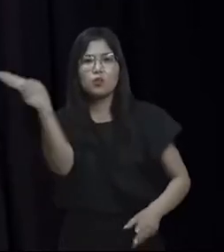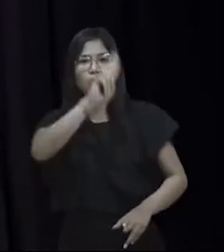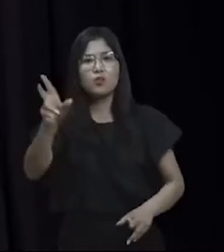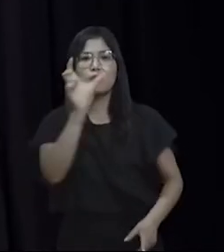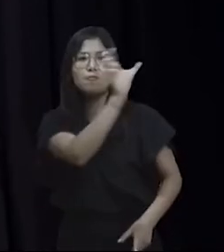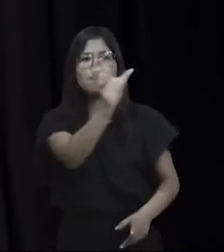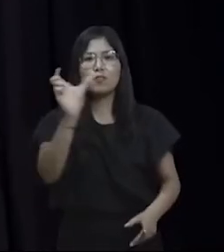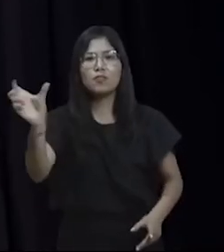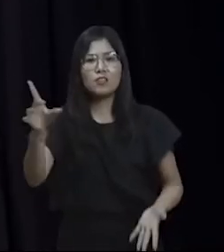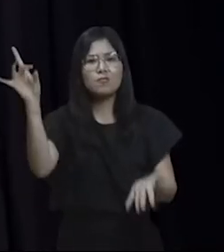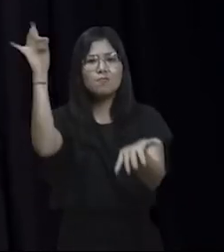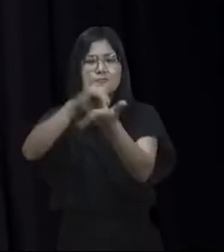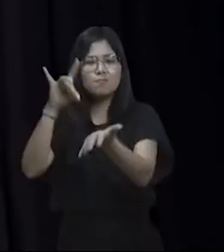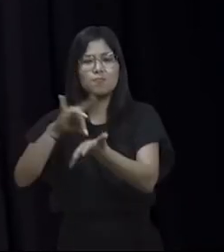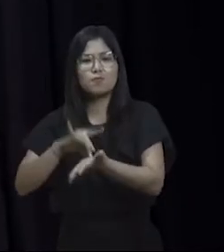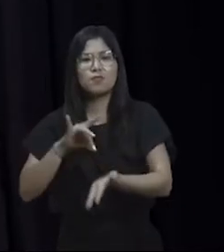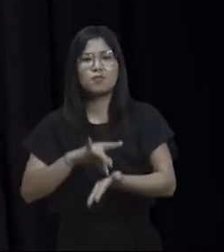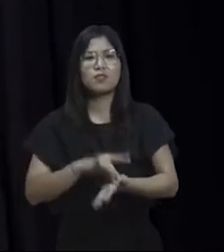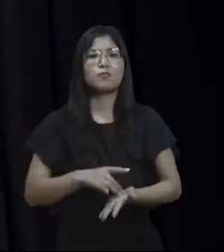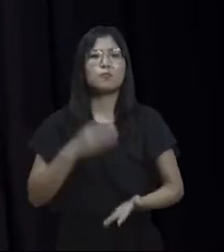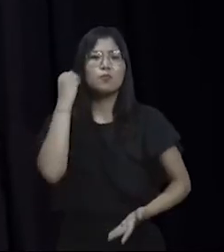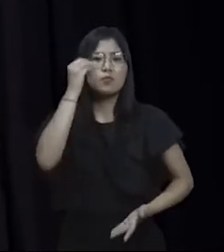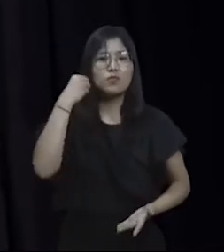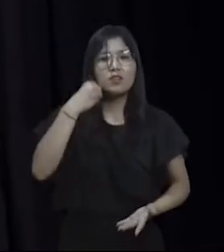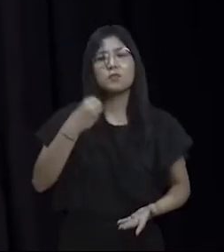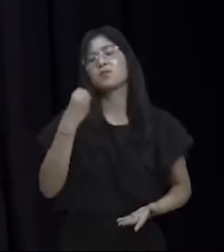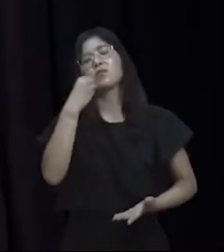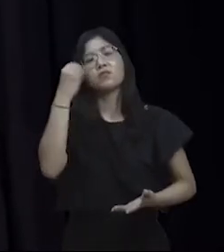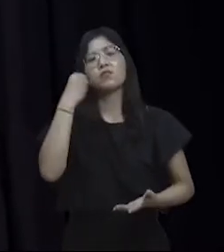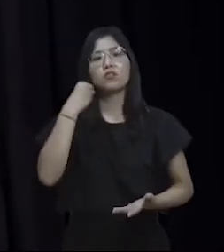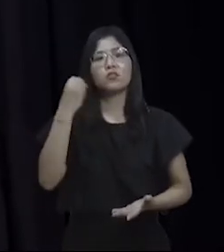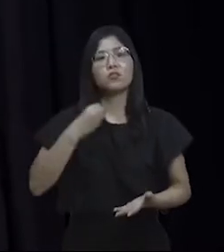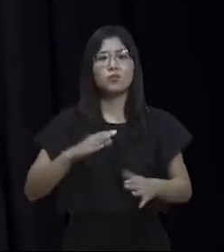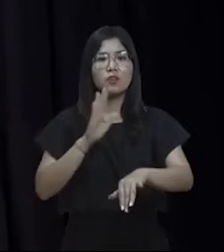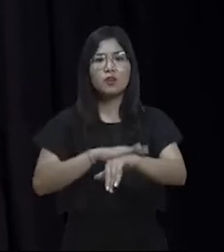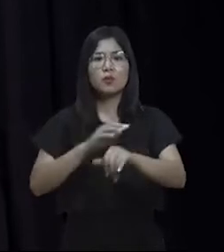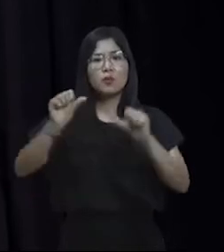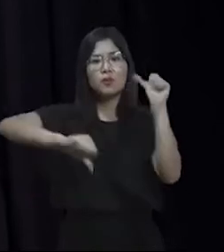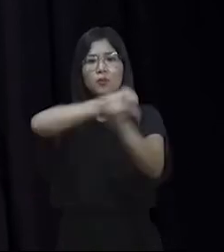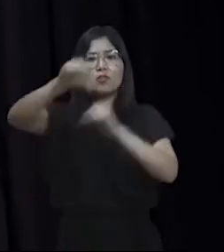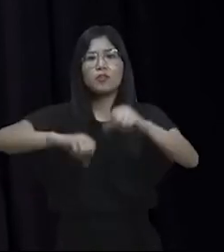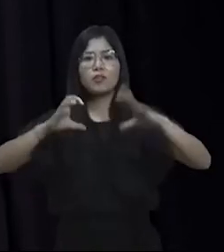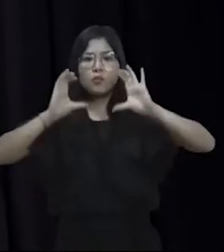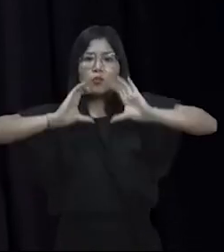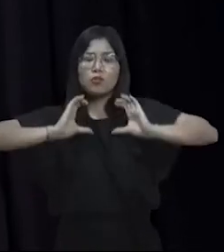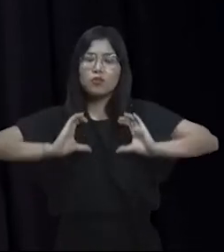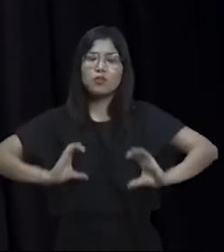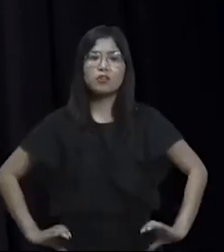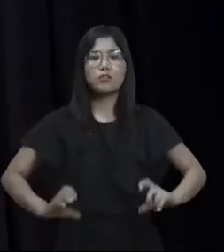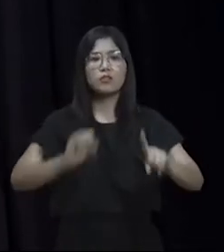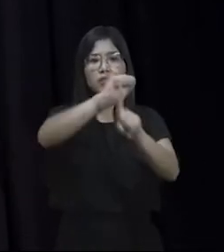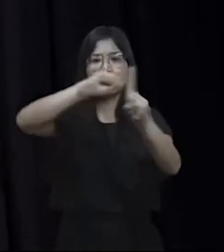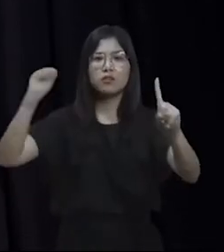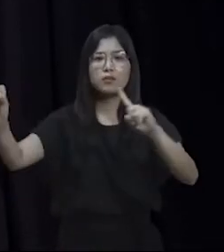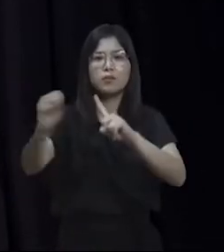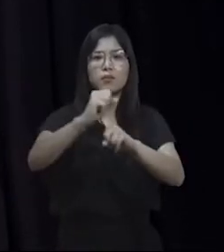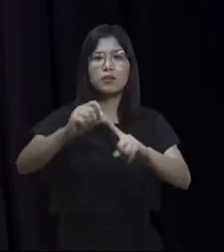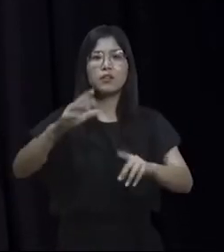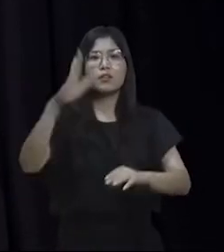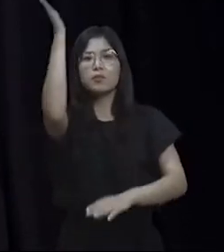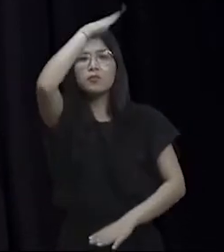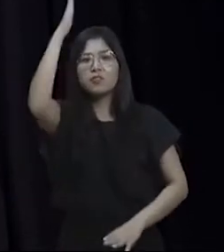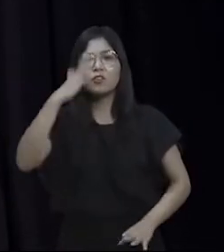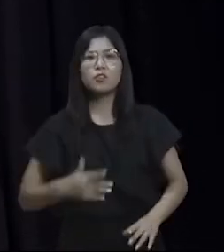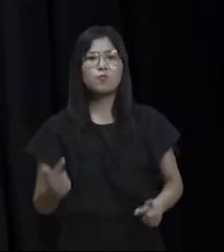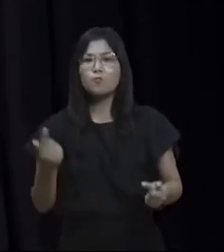deturpar a verdade, tentando, através de fake news, mudar o comportamento da sociedade brasileira. Não